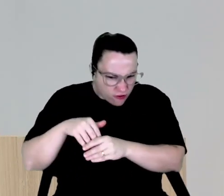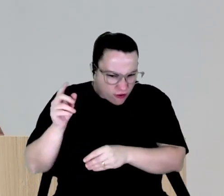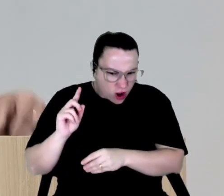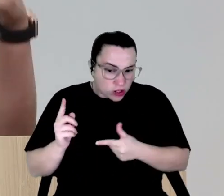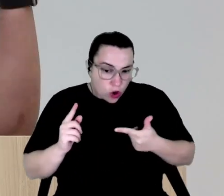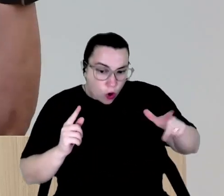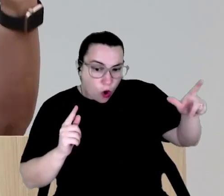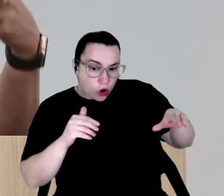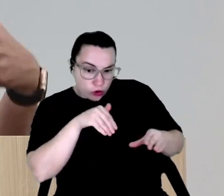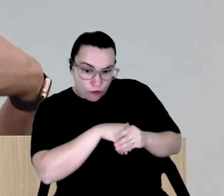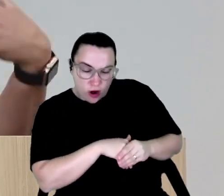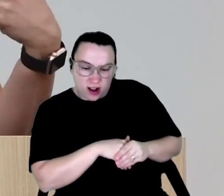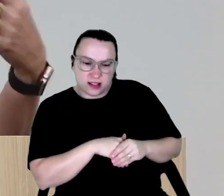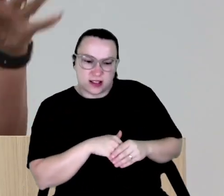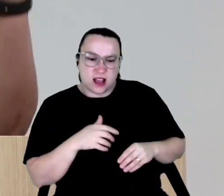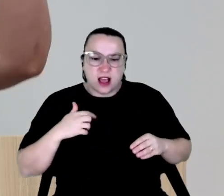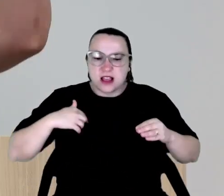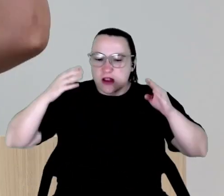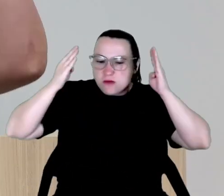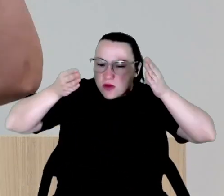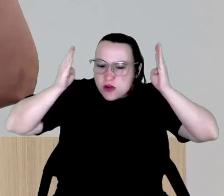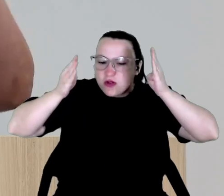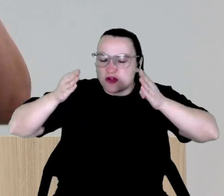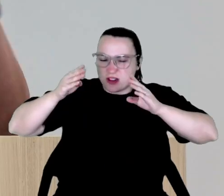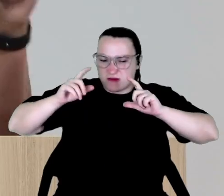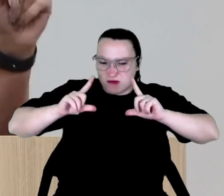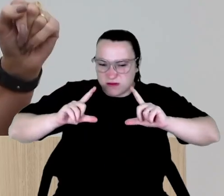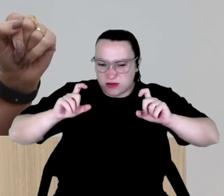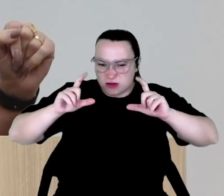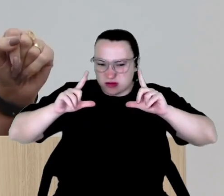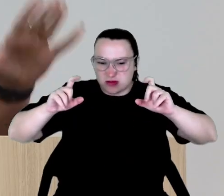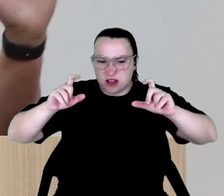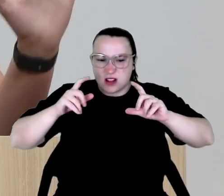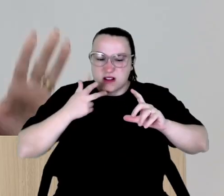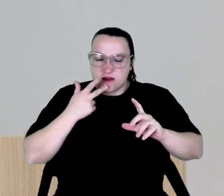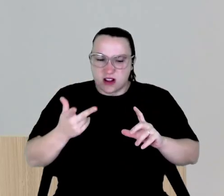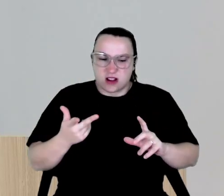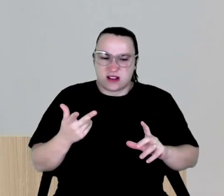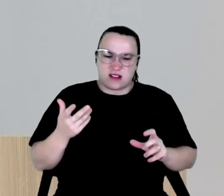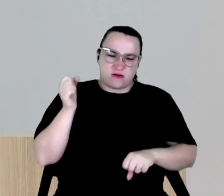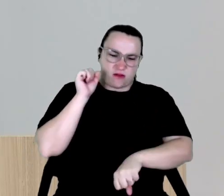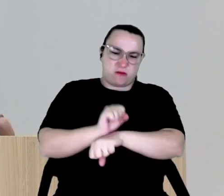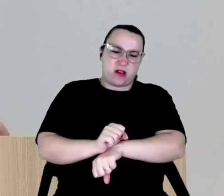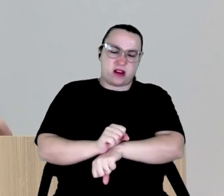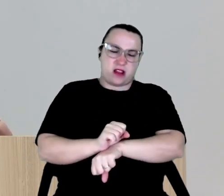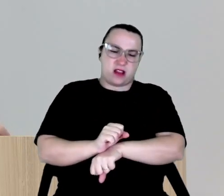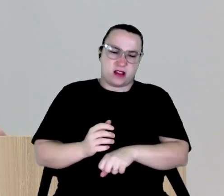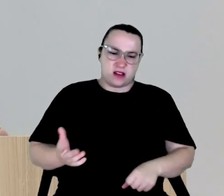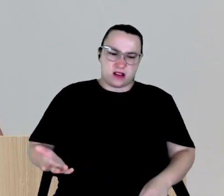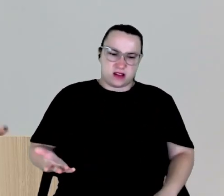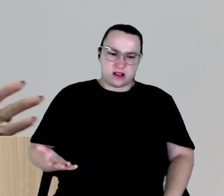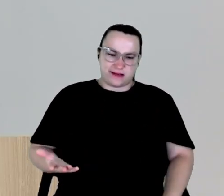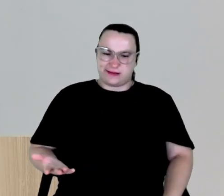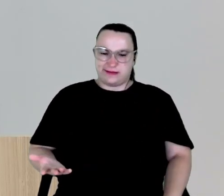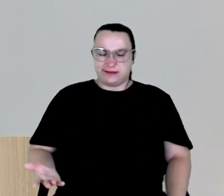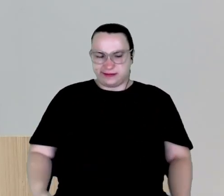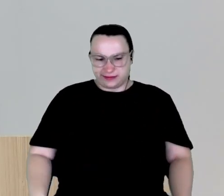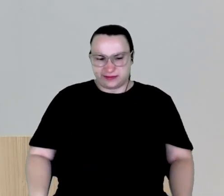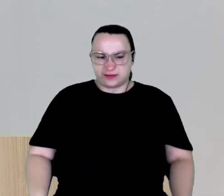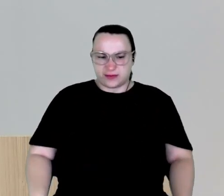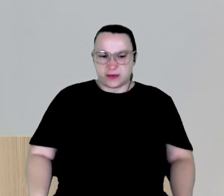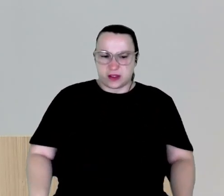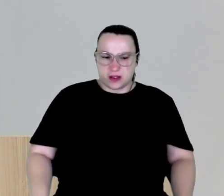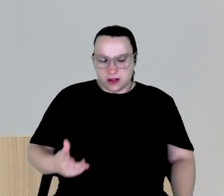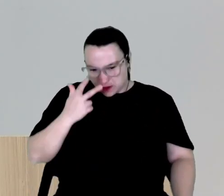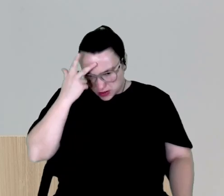Acredita? E eu burra postando as minhas fotos. Até que teve uma hora que falaram, falaram, falaram. Falei, vou parar de postar as fotos com meus eleitores, né? Tem muita gente correndo